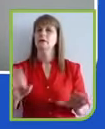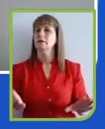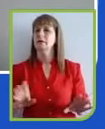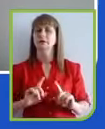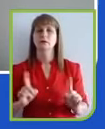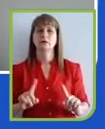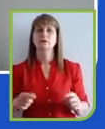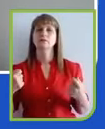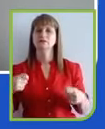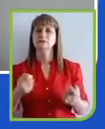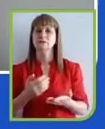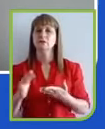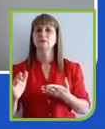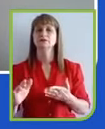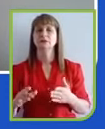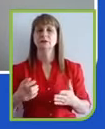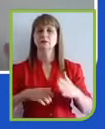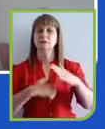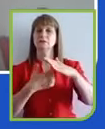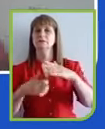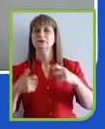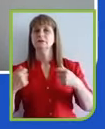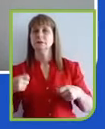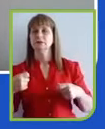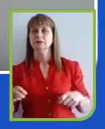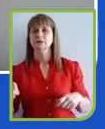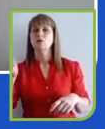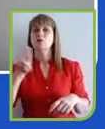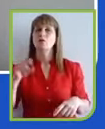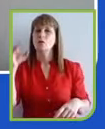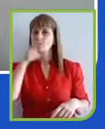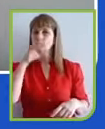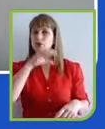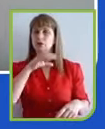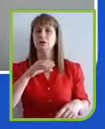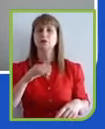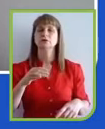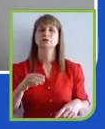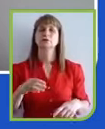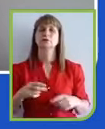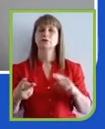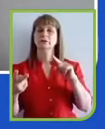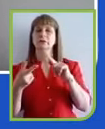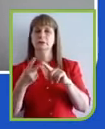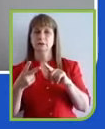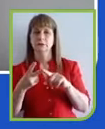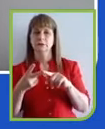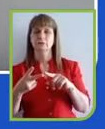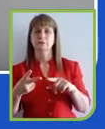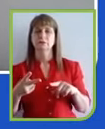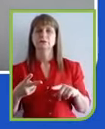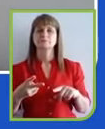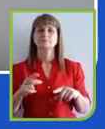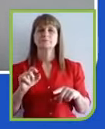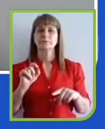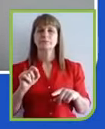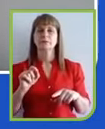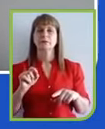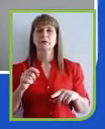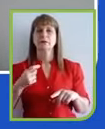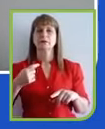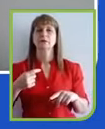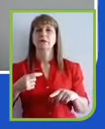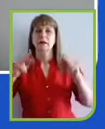urgente. Então, em relação ao princípio, a tendência dois, eu queria ressaltar essa questão de gente, a